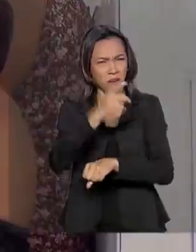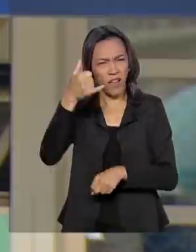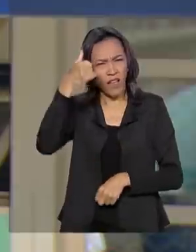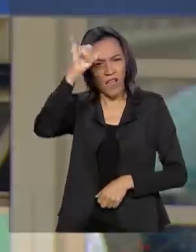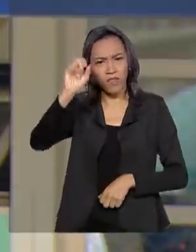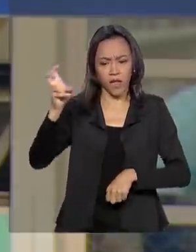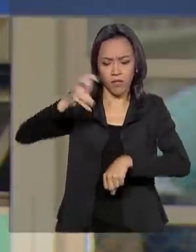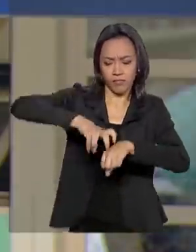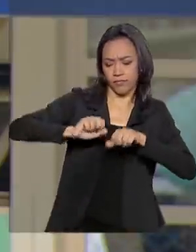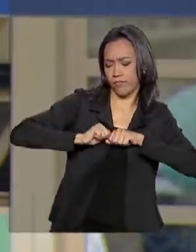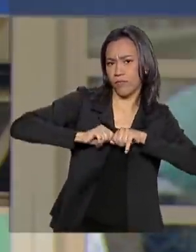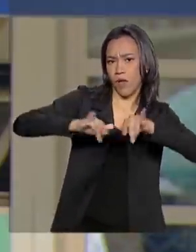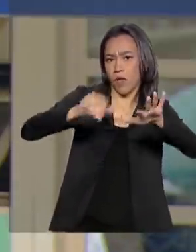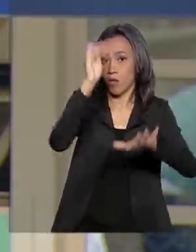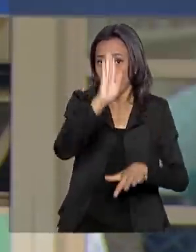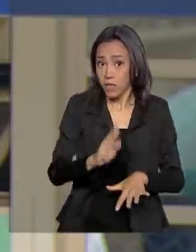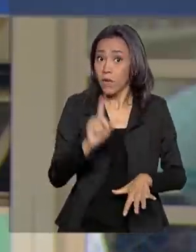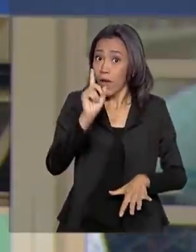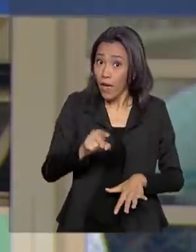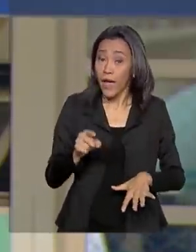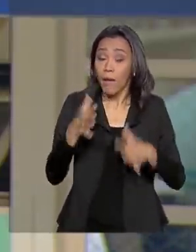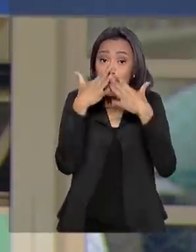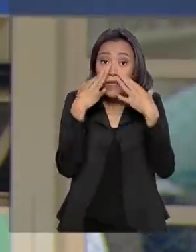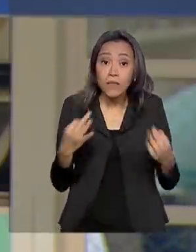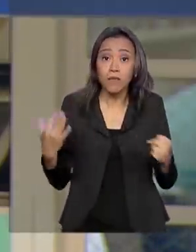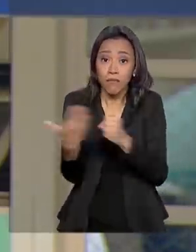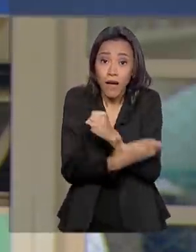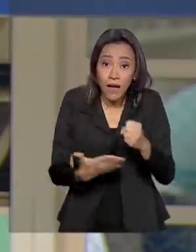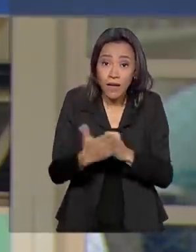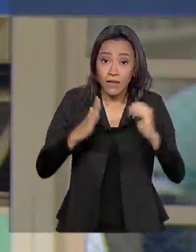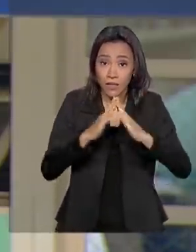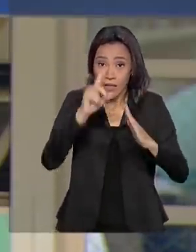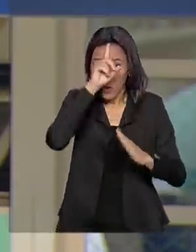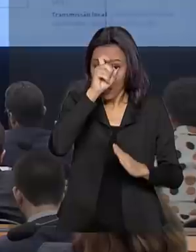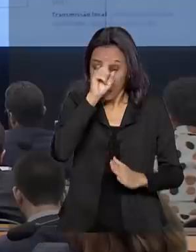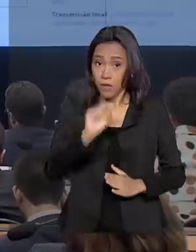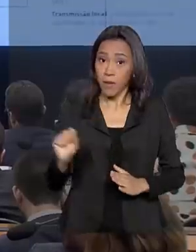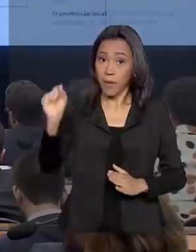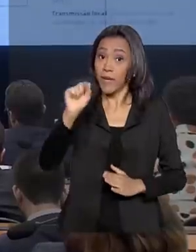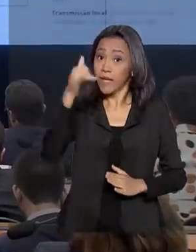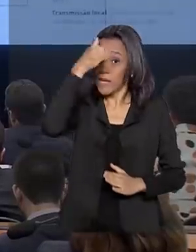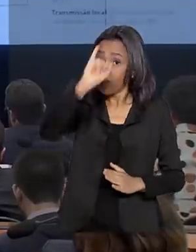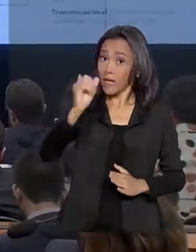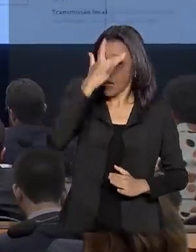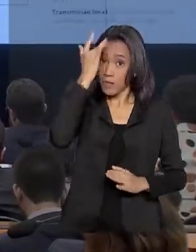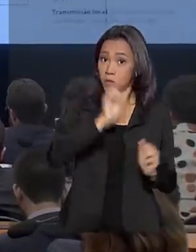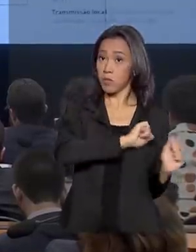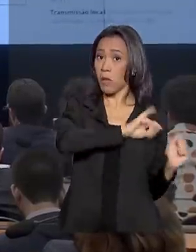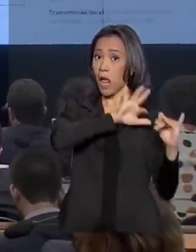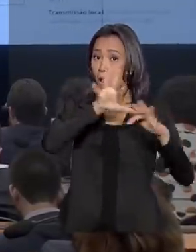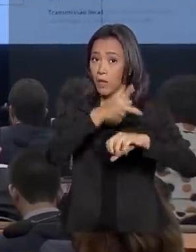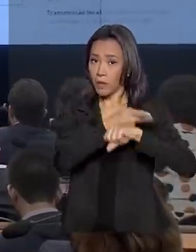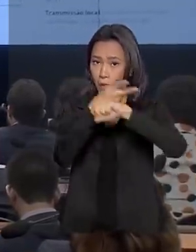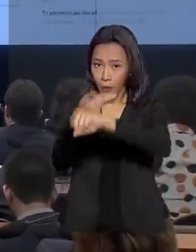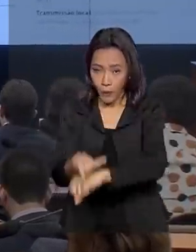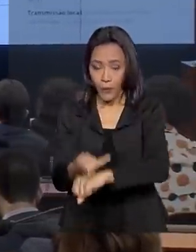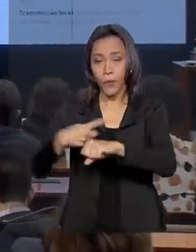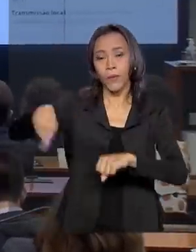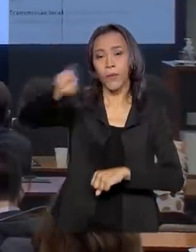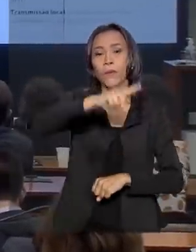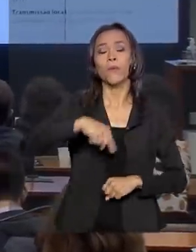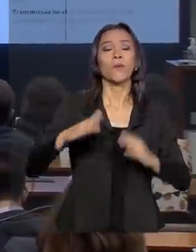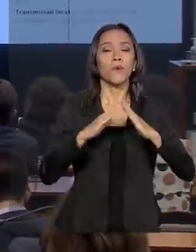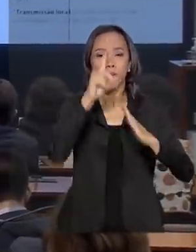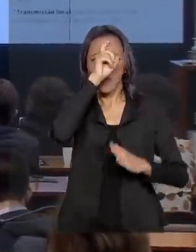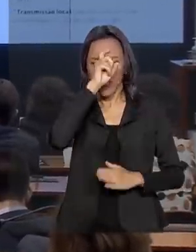Brasil é garantir atendimento básico e evitar a busca por hospitais. De acordo com o ministro Luiz Henrique Mandetta, que foi